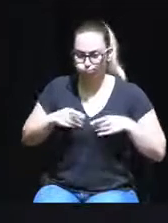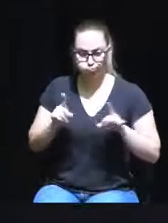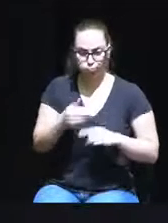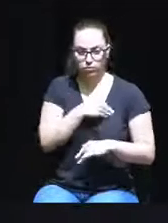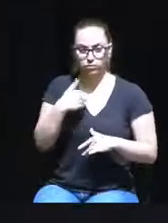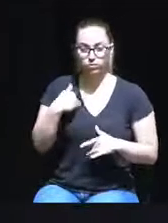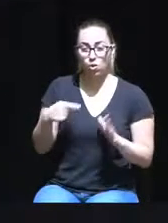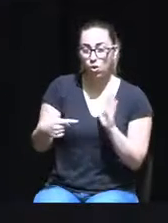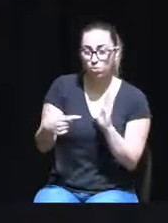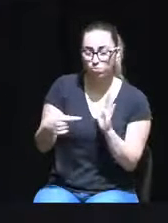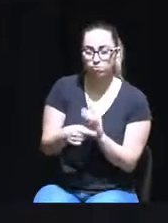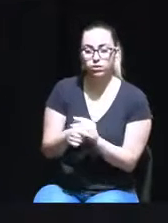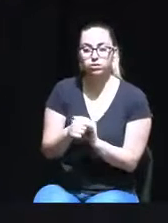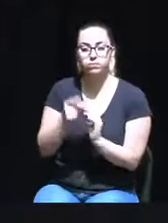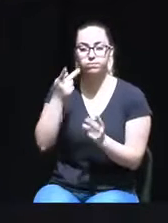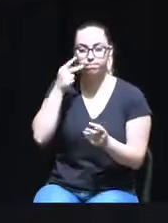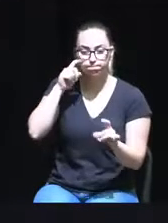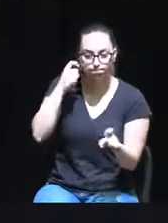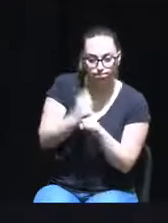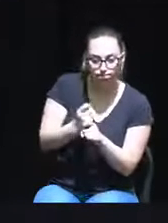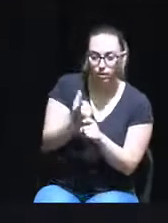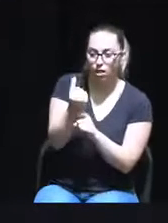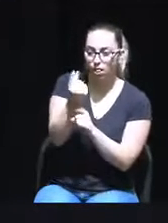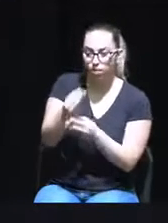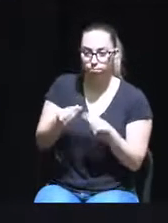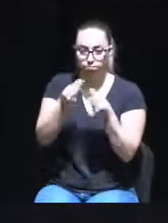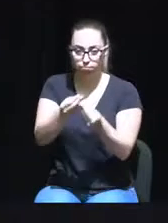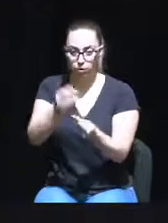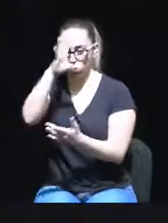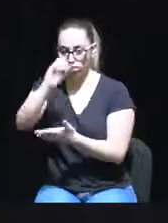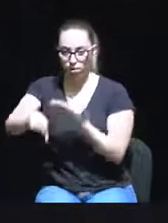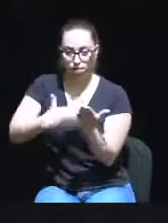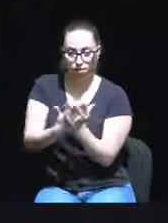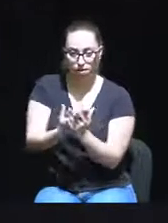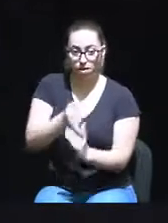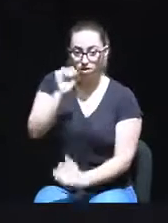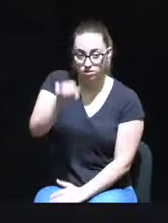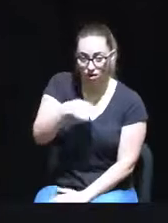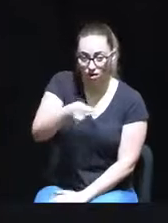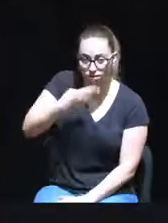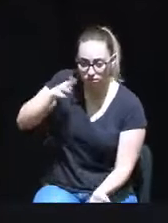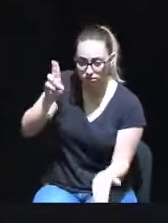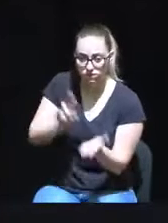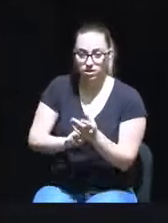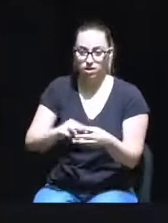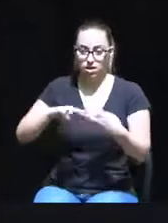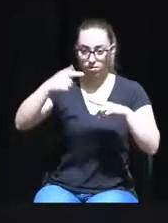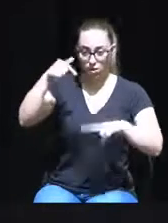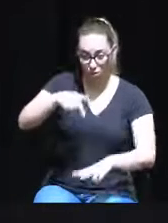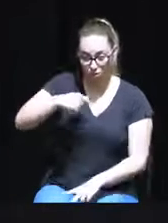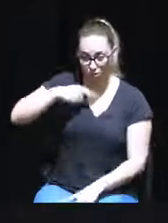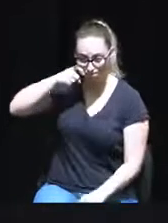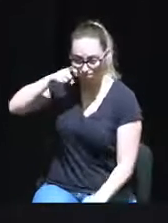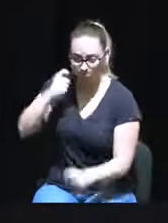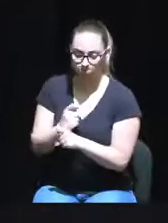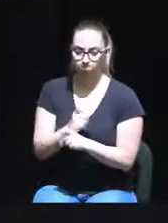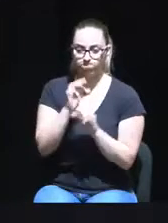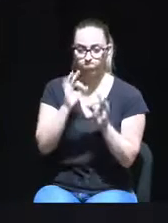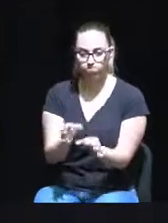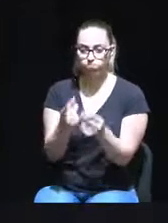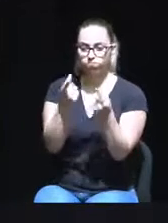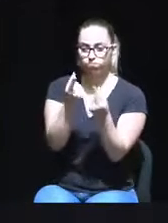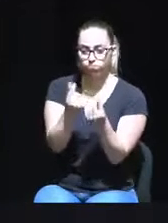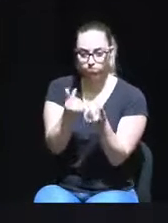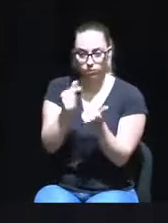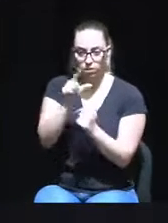enquanto não forem revistas em alta as verbas propostas pelo Governo? É ou não verdade que as Câmaras só hoje exigem a garantia de